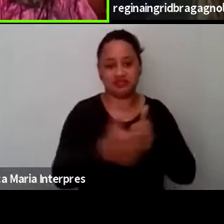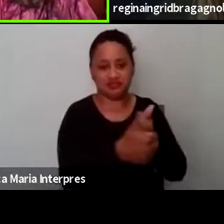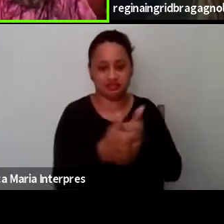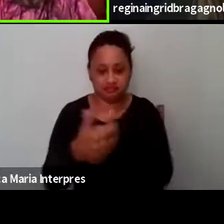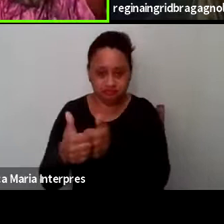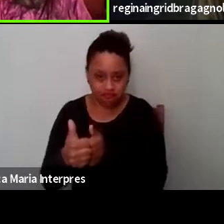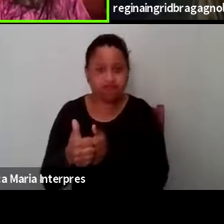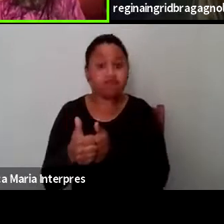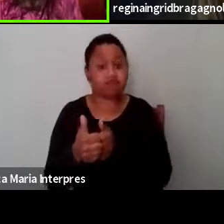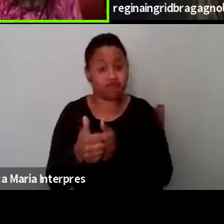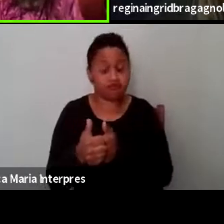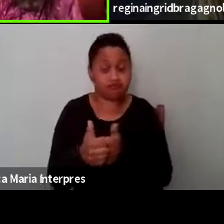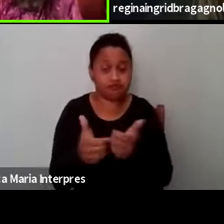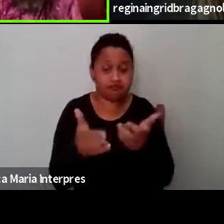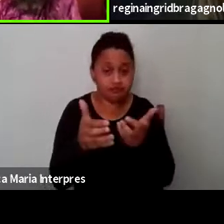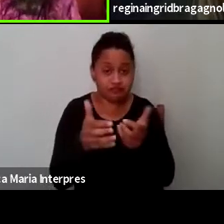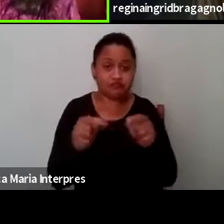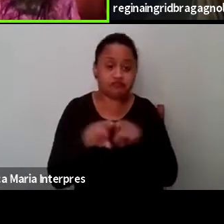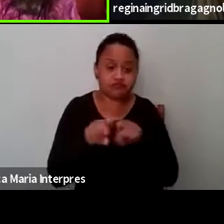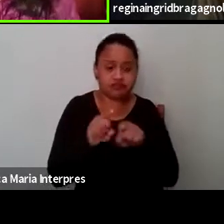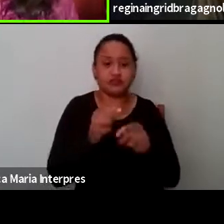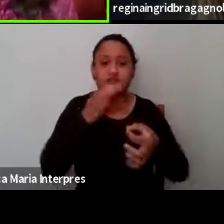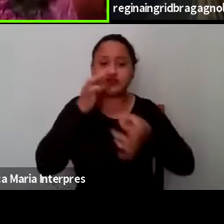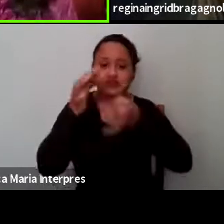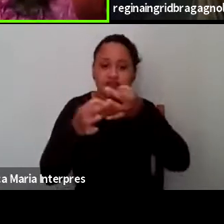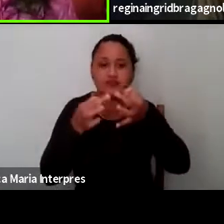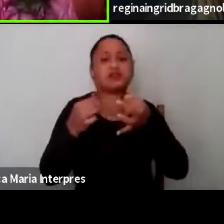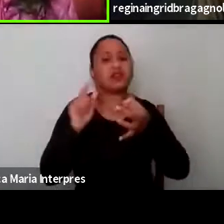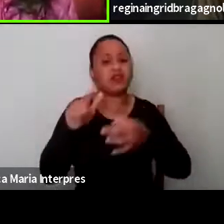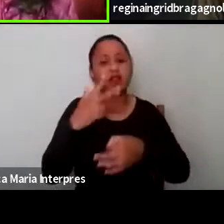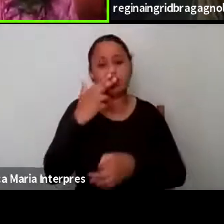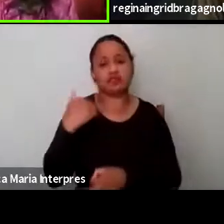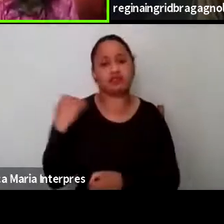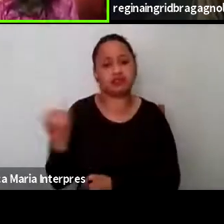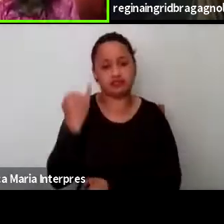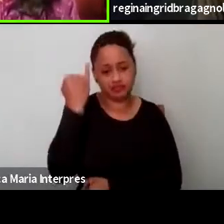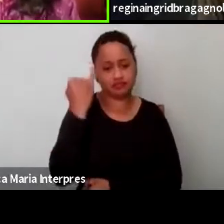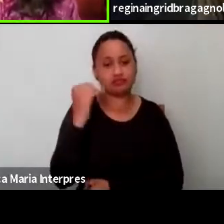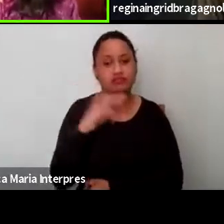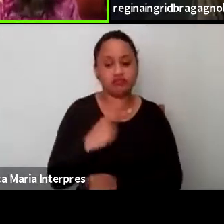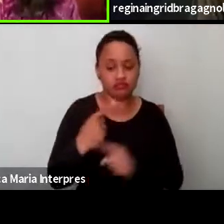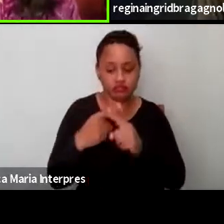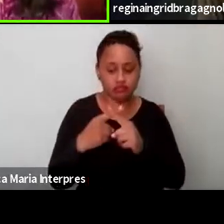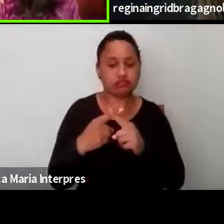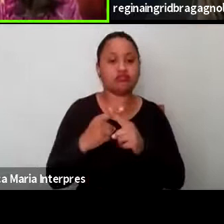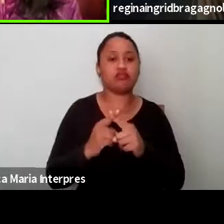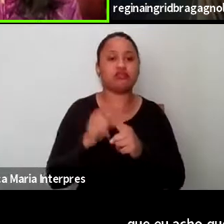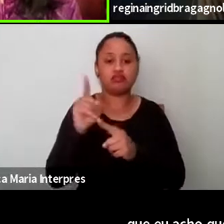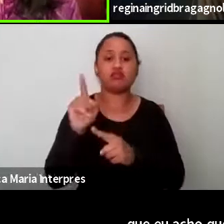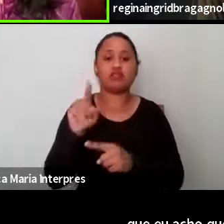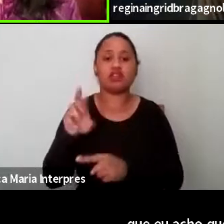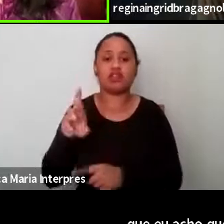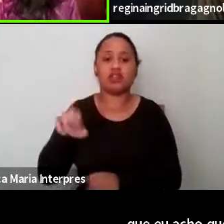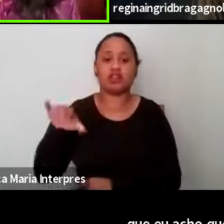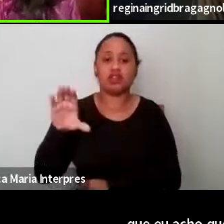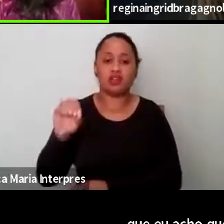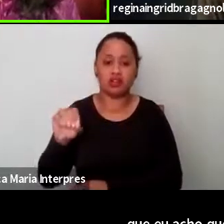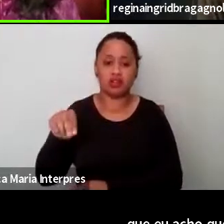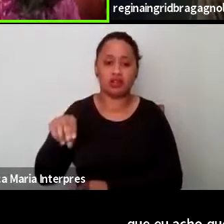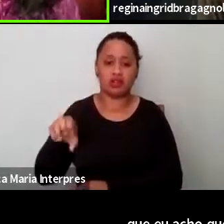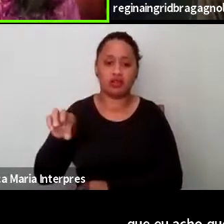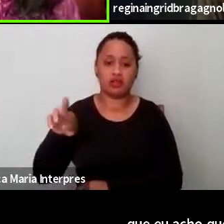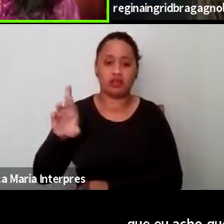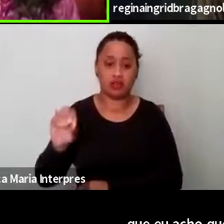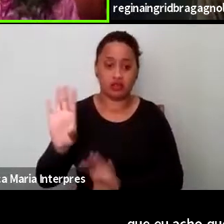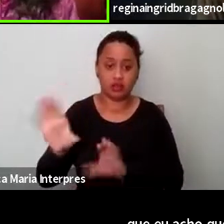Eu queria trazer esse comentário porque eu acho que ele é muito forte, assim. Uma vez eu estava lá no Rio Negro, numa comunidade tucano, que é